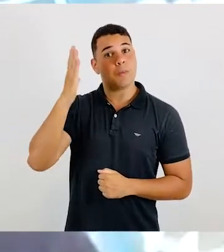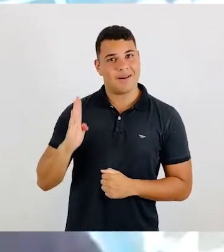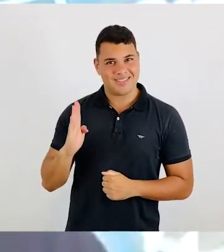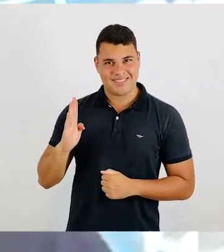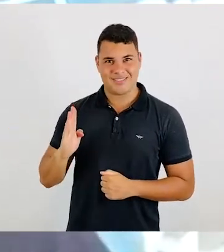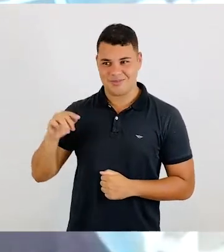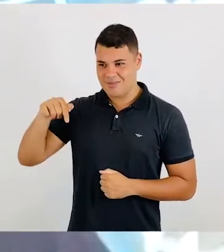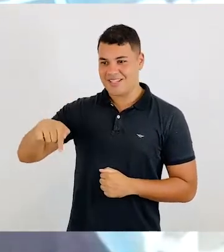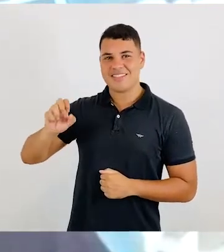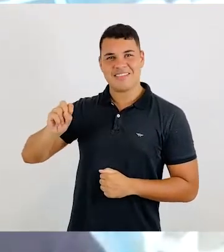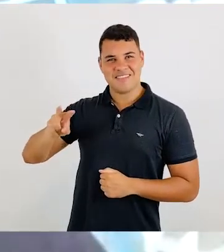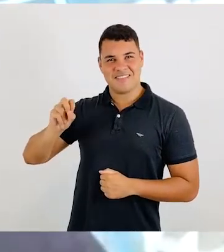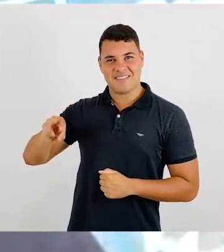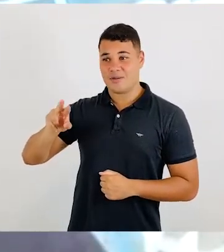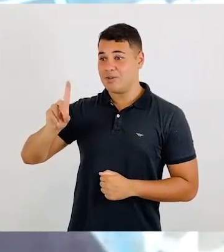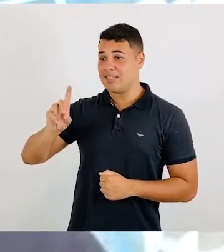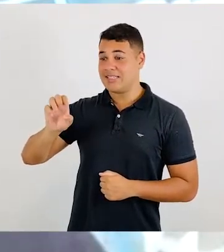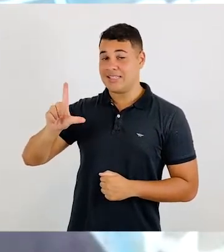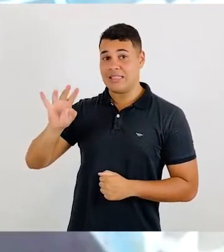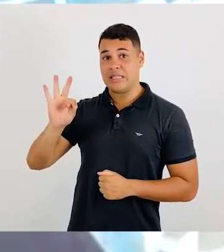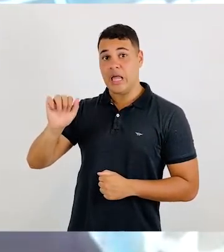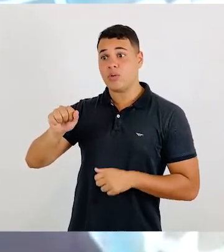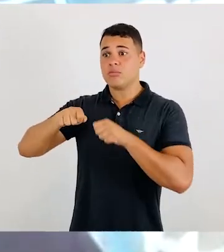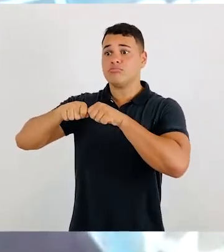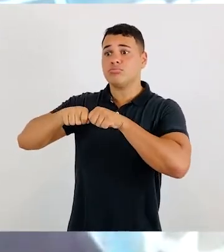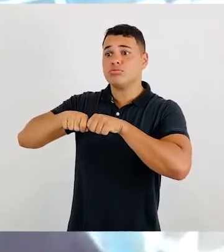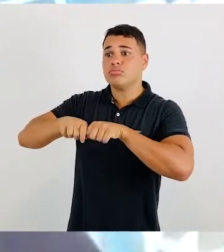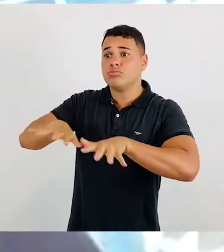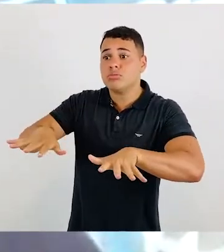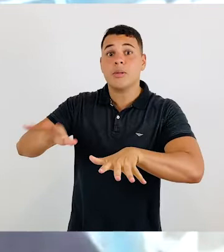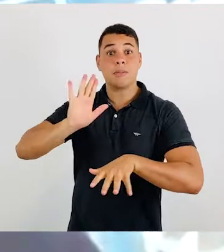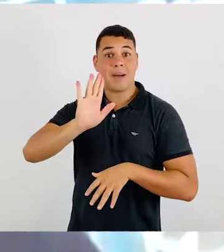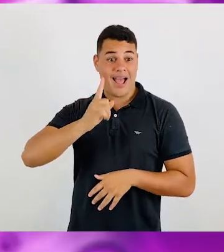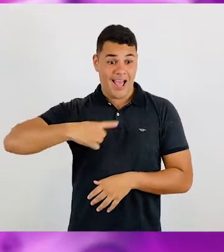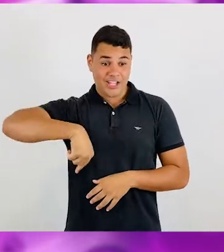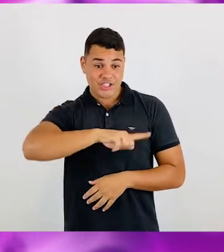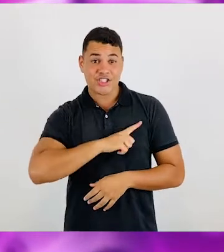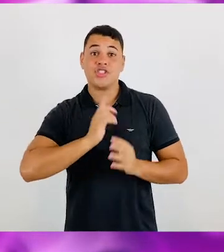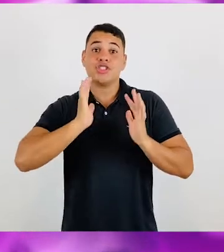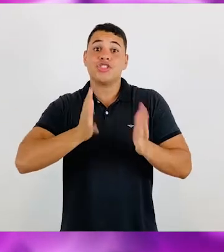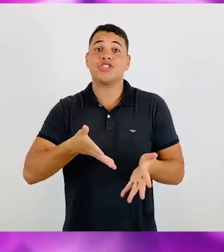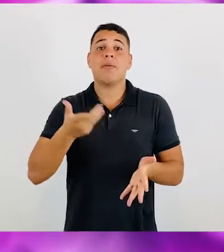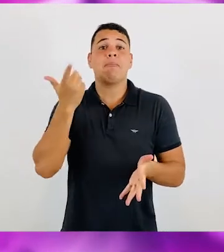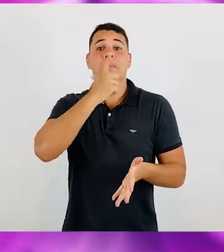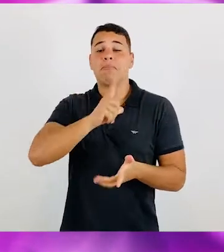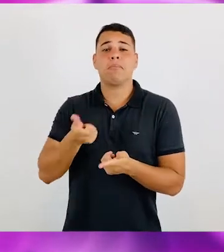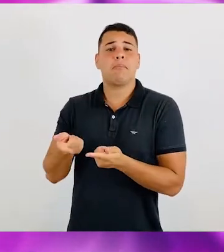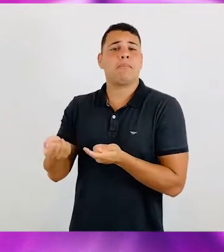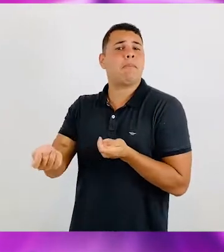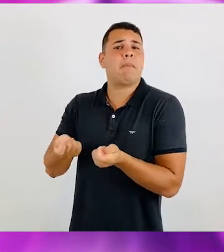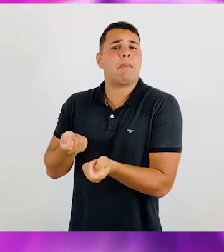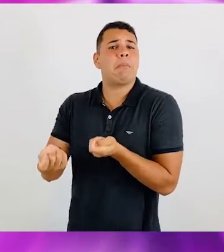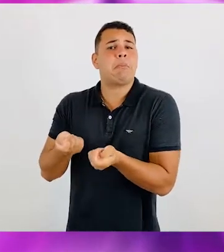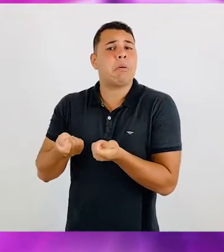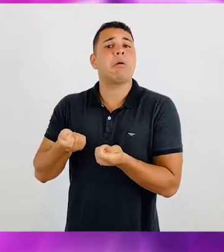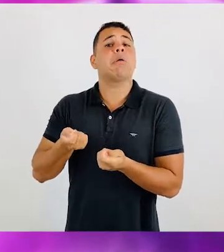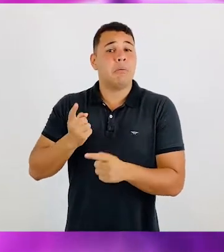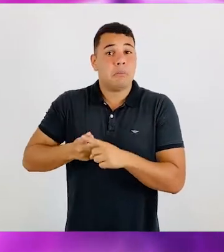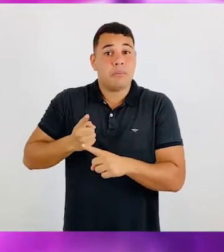Brasil. Quando a Delta se tornou a variante dominante, a gente conseguiu passar por esse processo